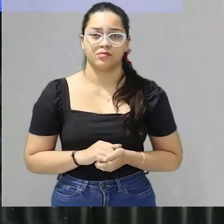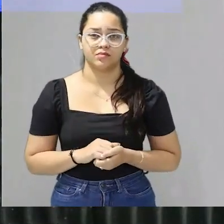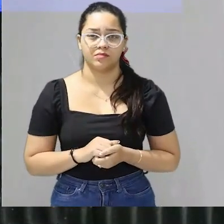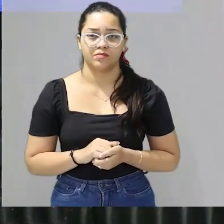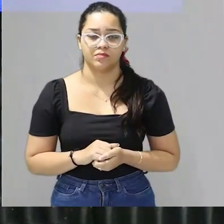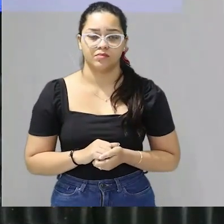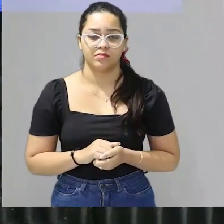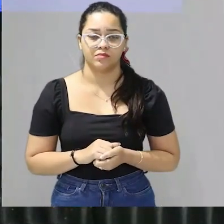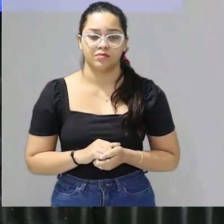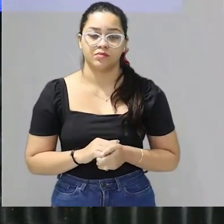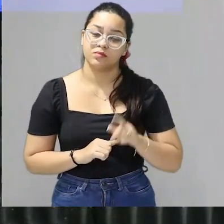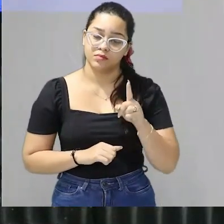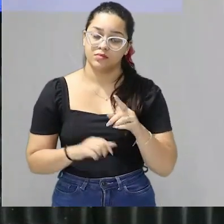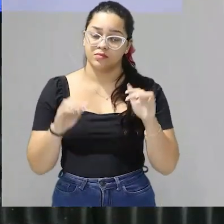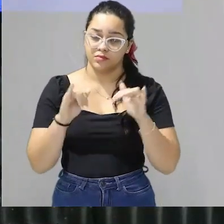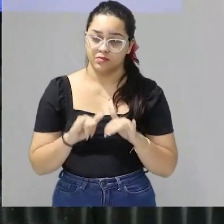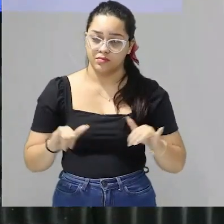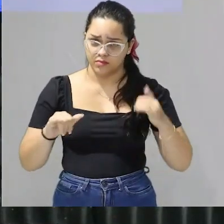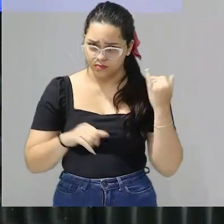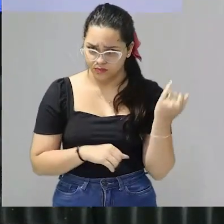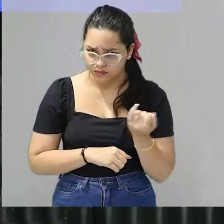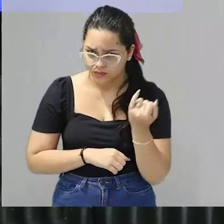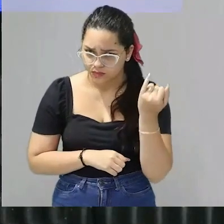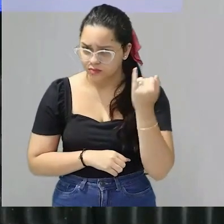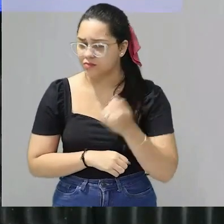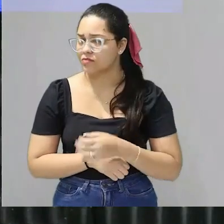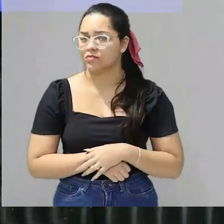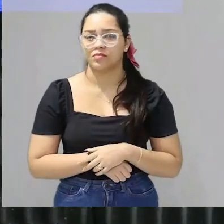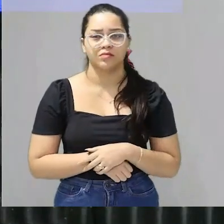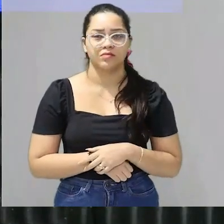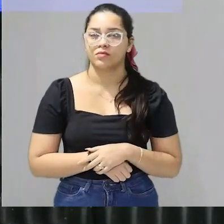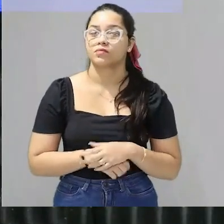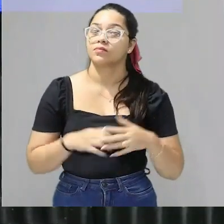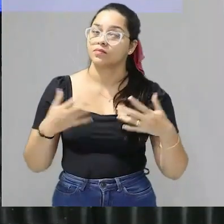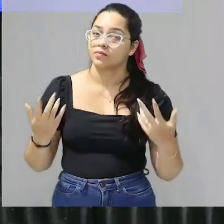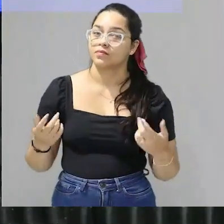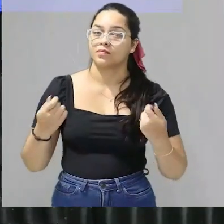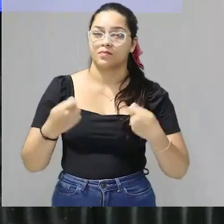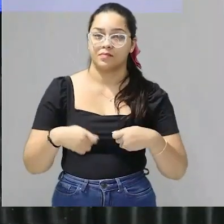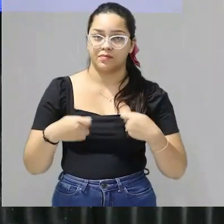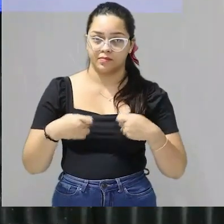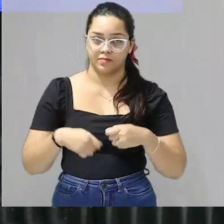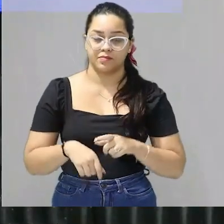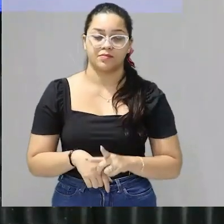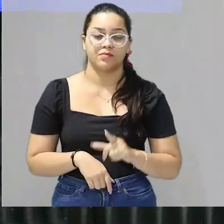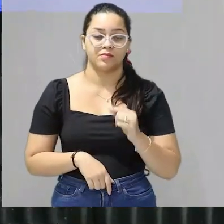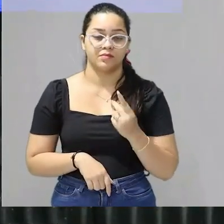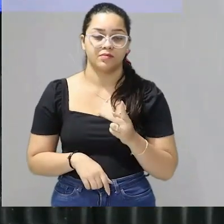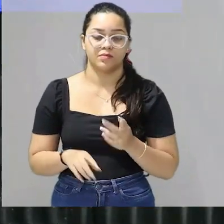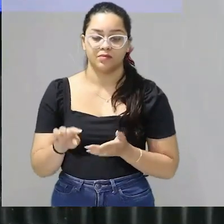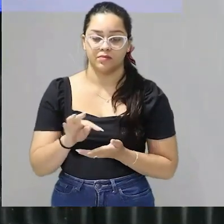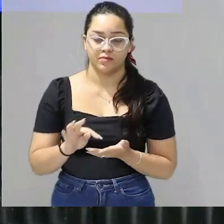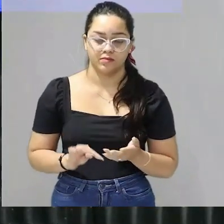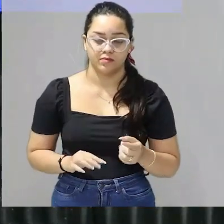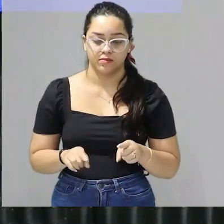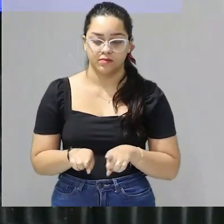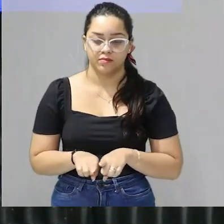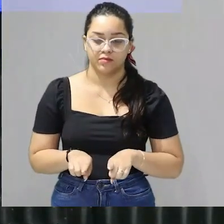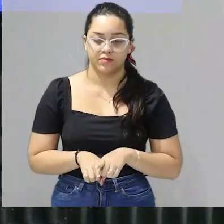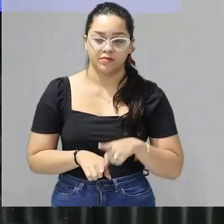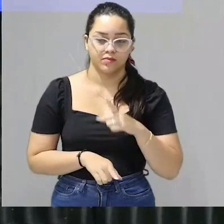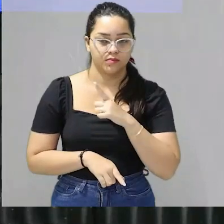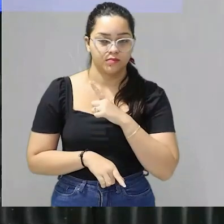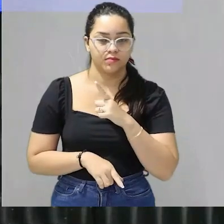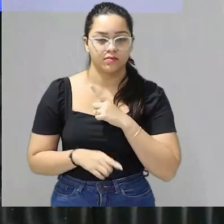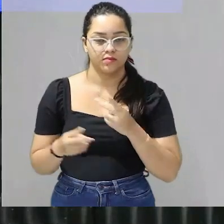e aí é uma informação relevante? não então você precisa definir a sua tese você precisa definir o